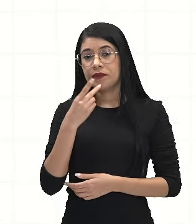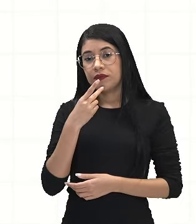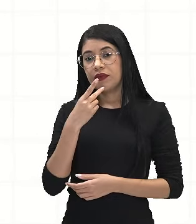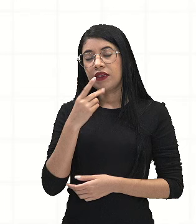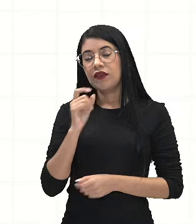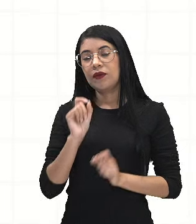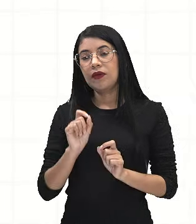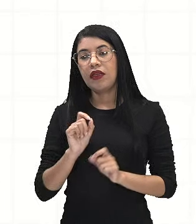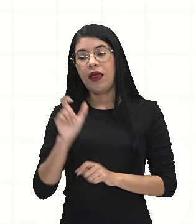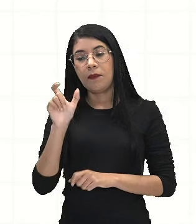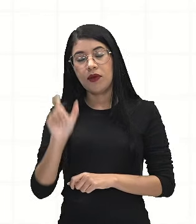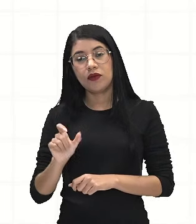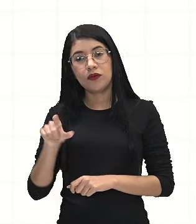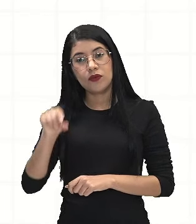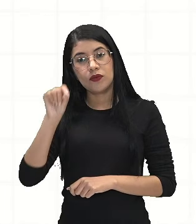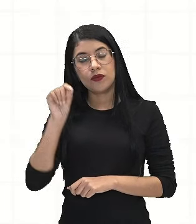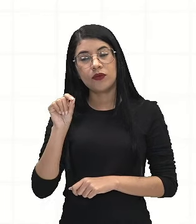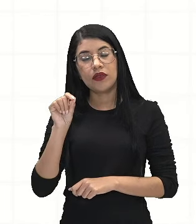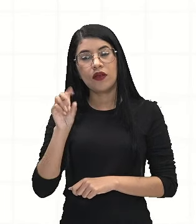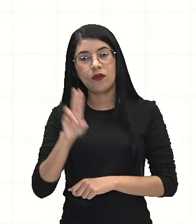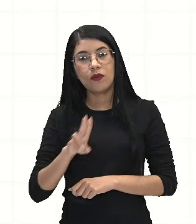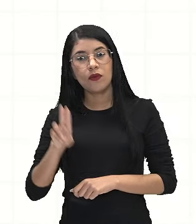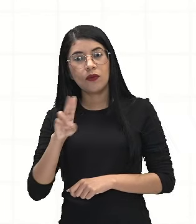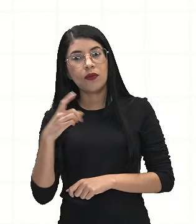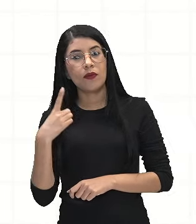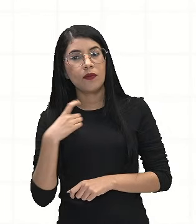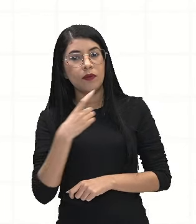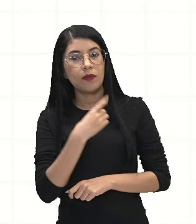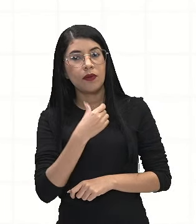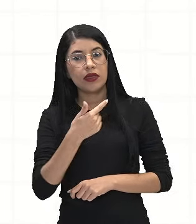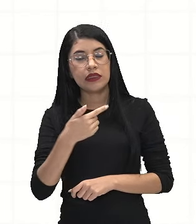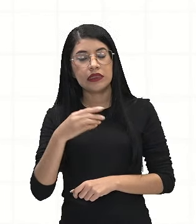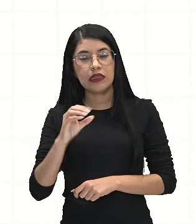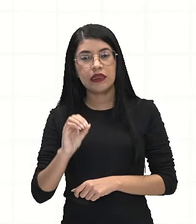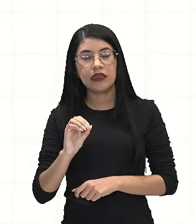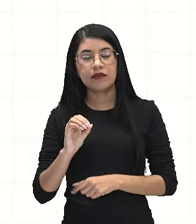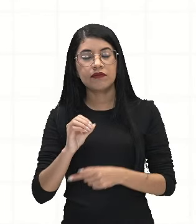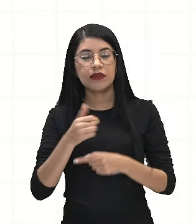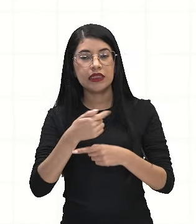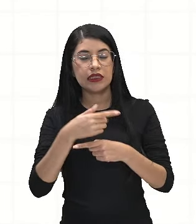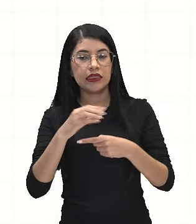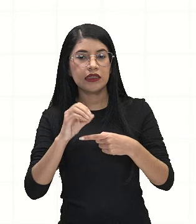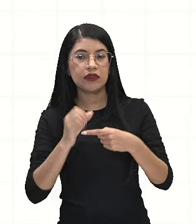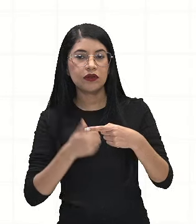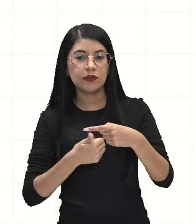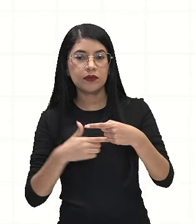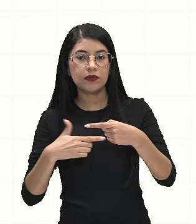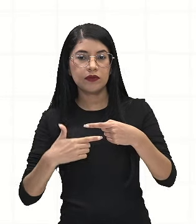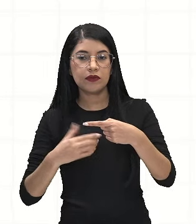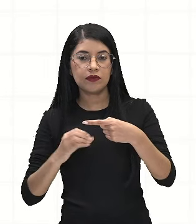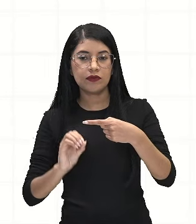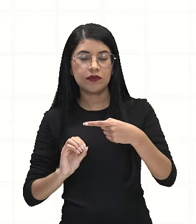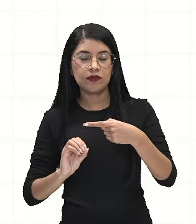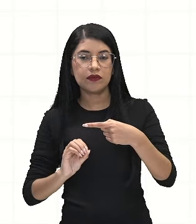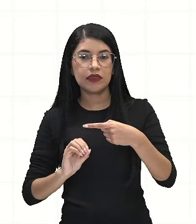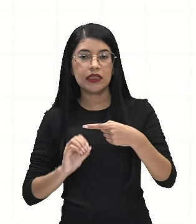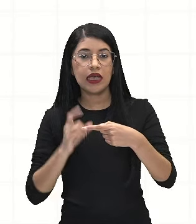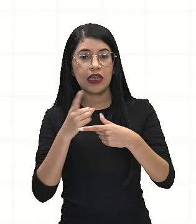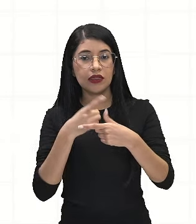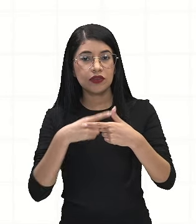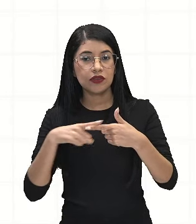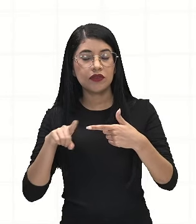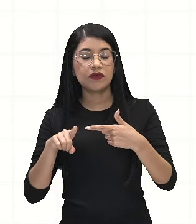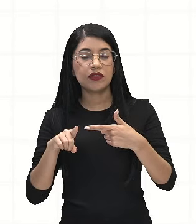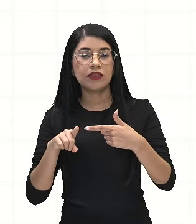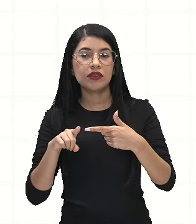a pessoa escolhida ser usuário do perfume B é igual a 70 sobre 120. Aí, se você fizer essa divisão aí